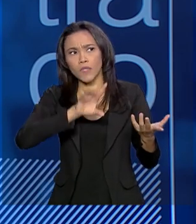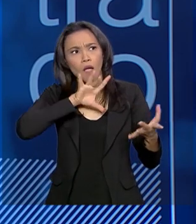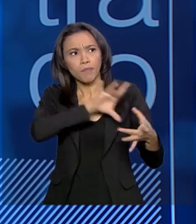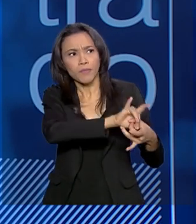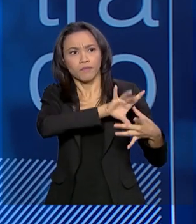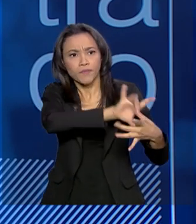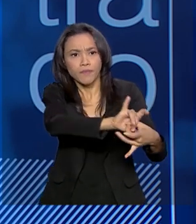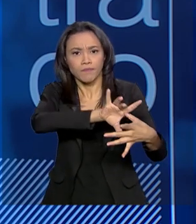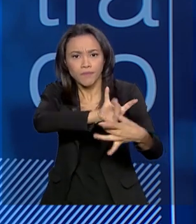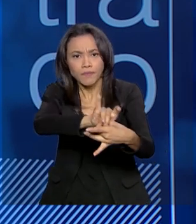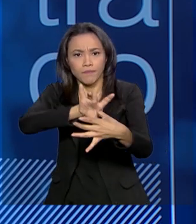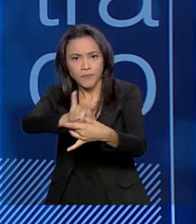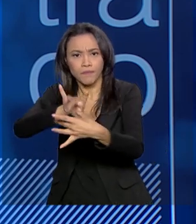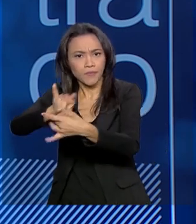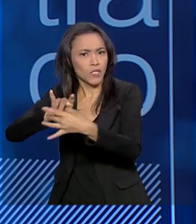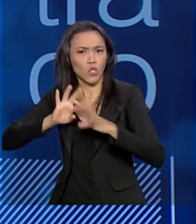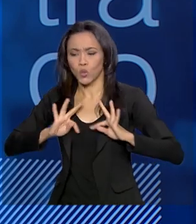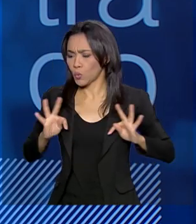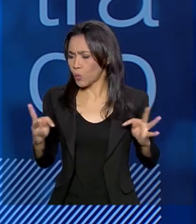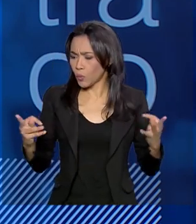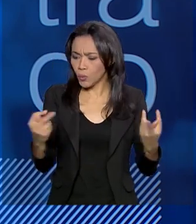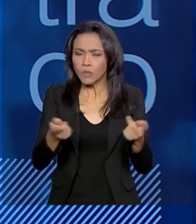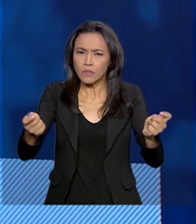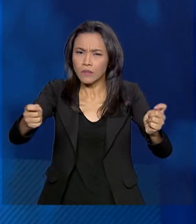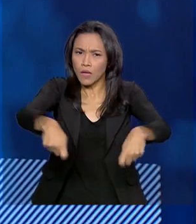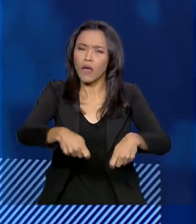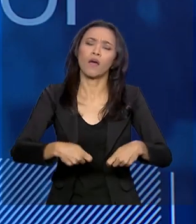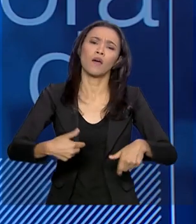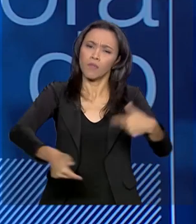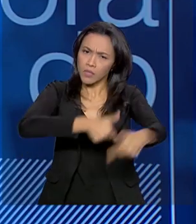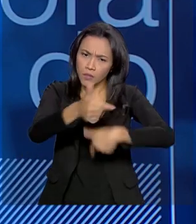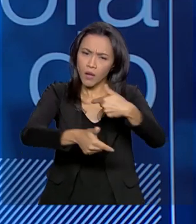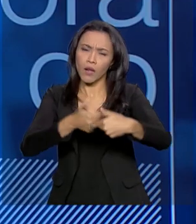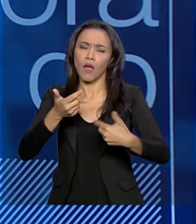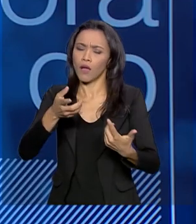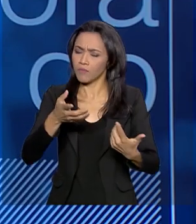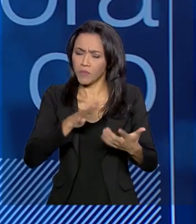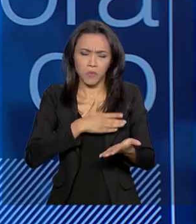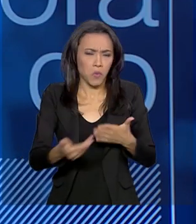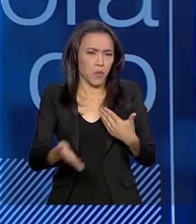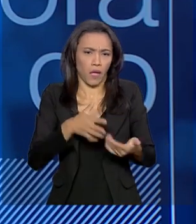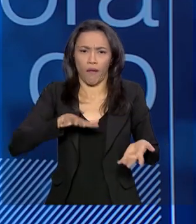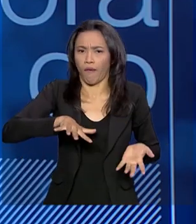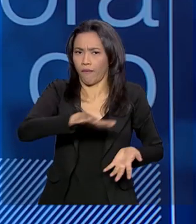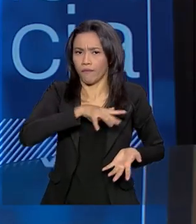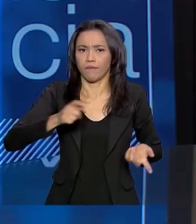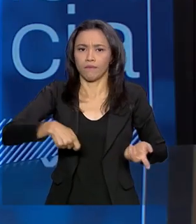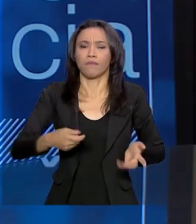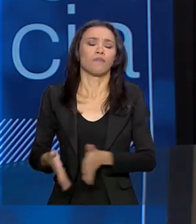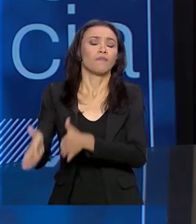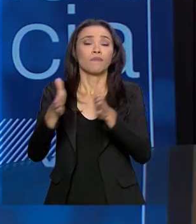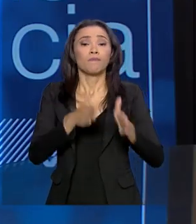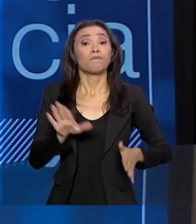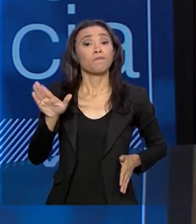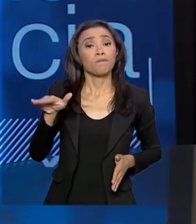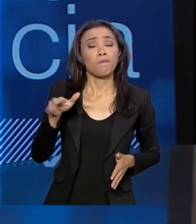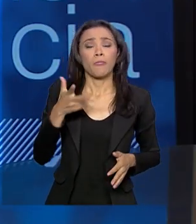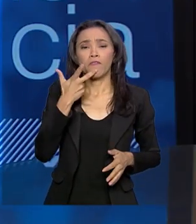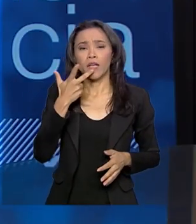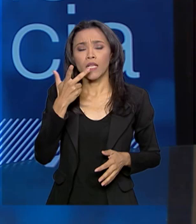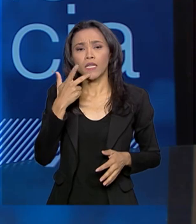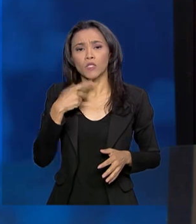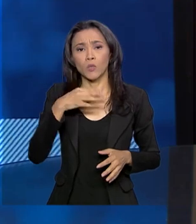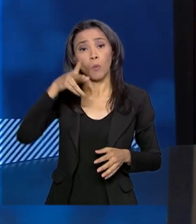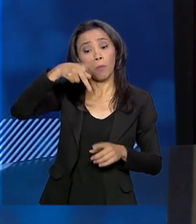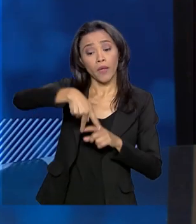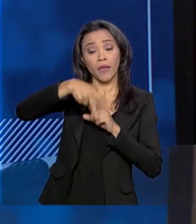podem trabalhar com resultados diretos à sociedade, em qualquer área do conhecimento. Agora, falando um pouquinho do Plano Nacional de